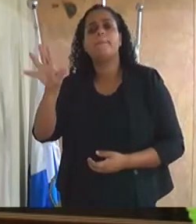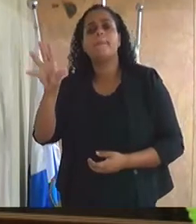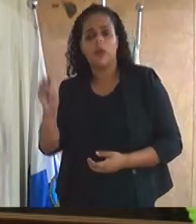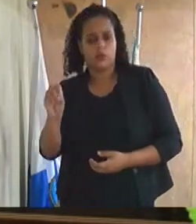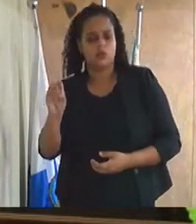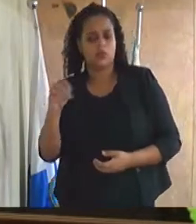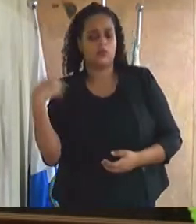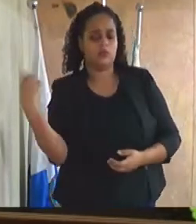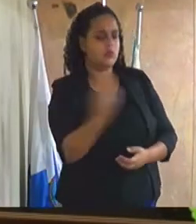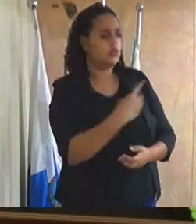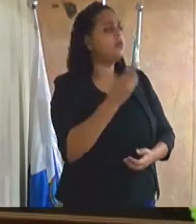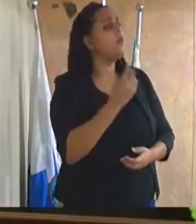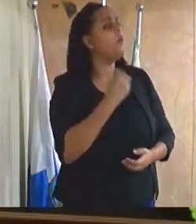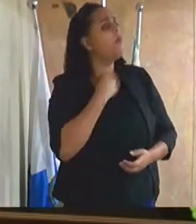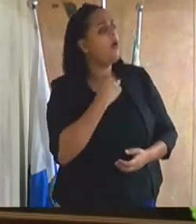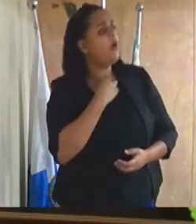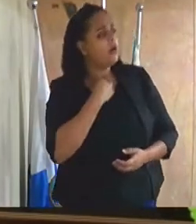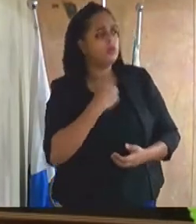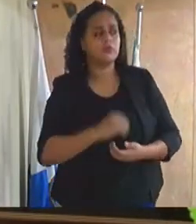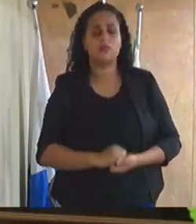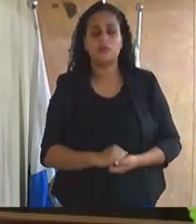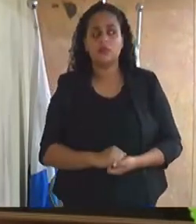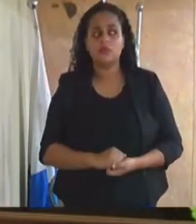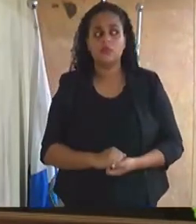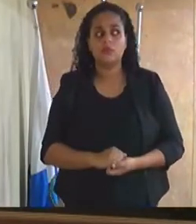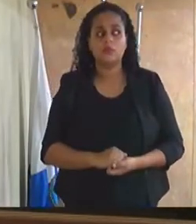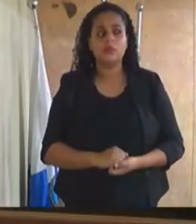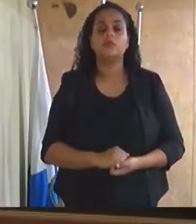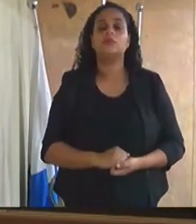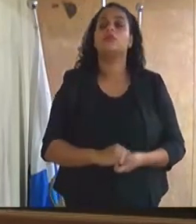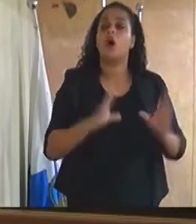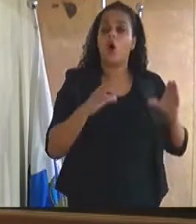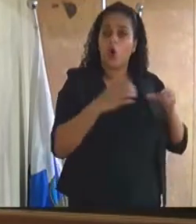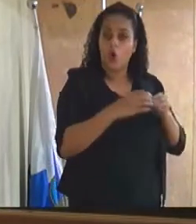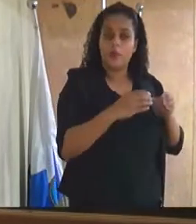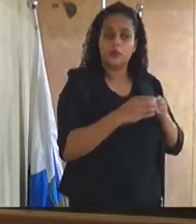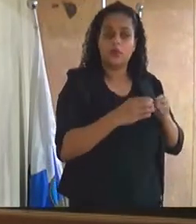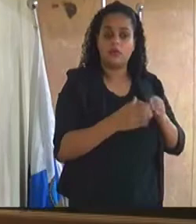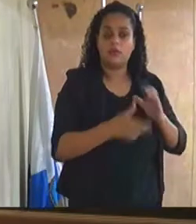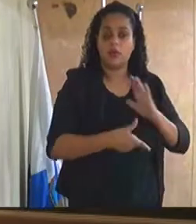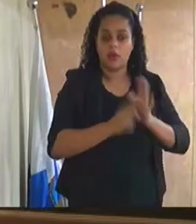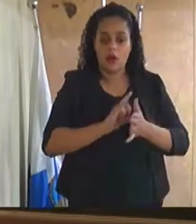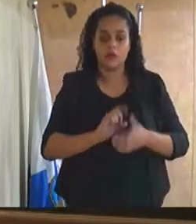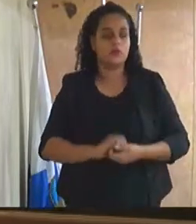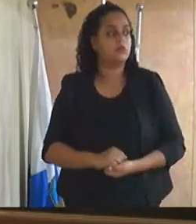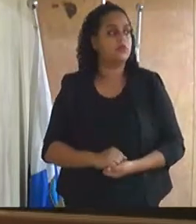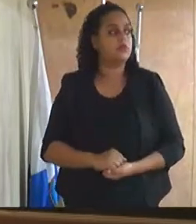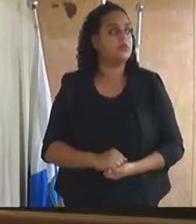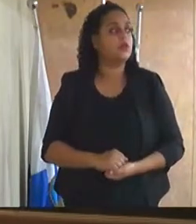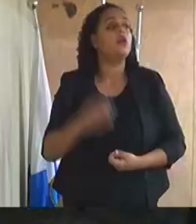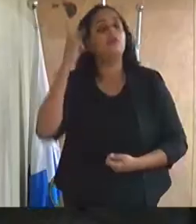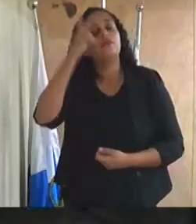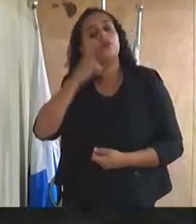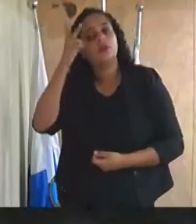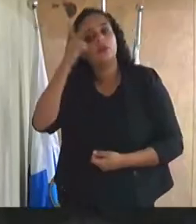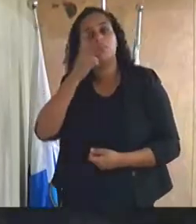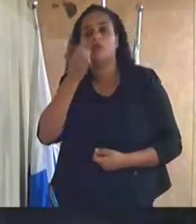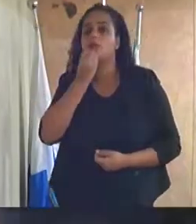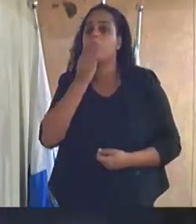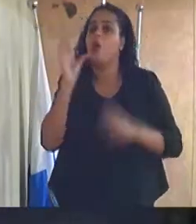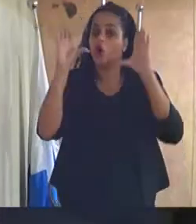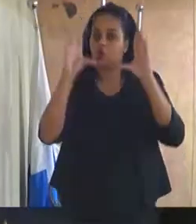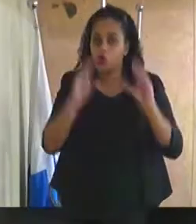não pode ultrapassar a comissão que já foi feita para isso. Pois não, vereadora? Vereador, boa noite,